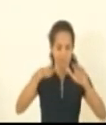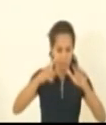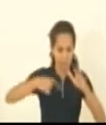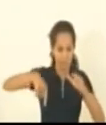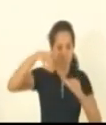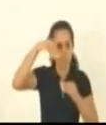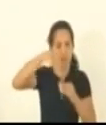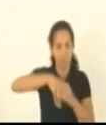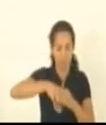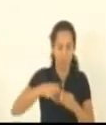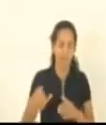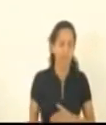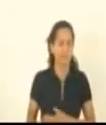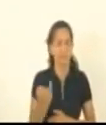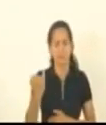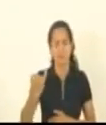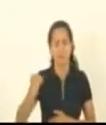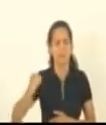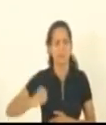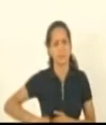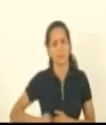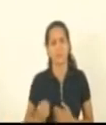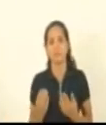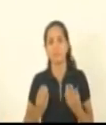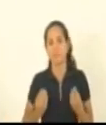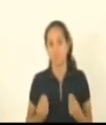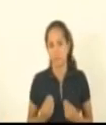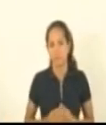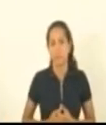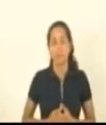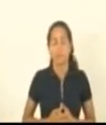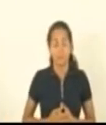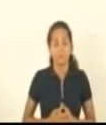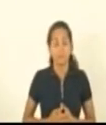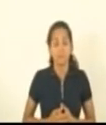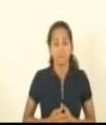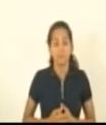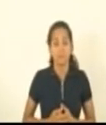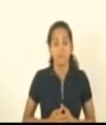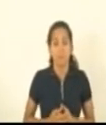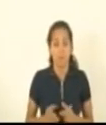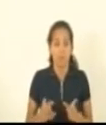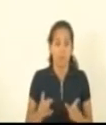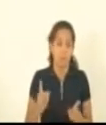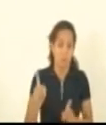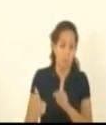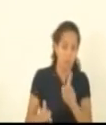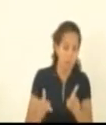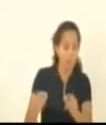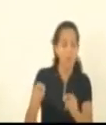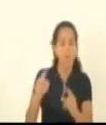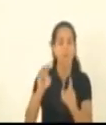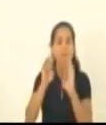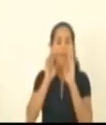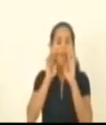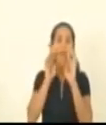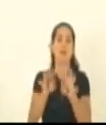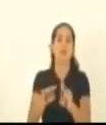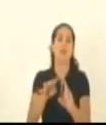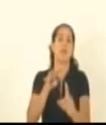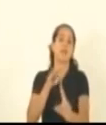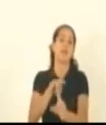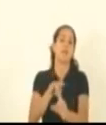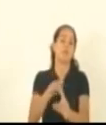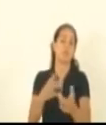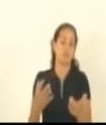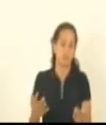importante é de fundamental importância que o povo seja reconhecido nessas atrocidades